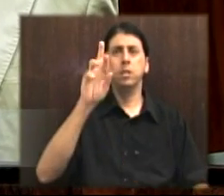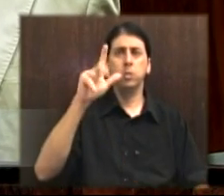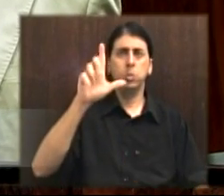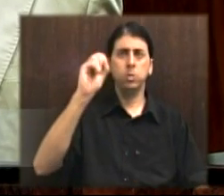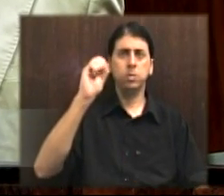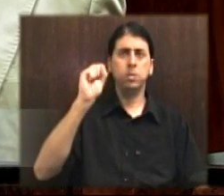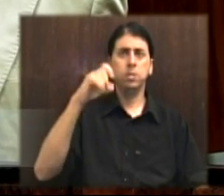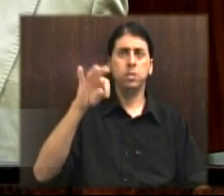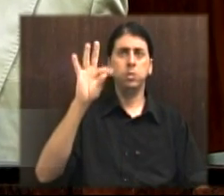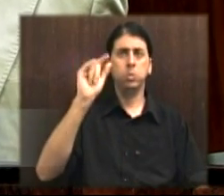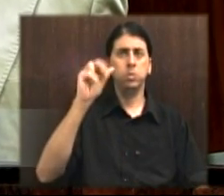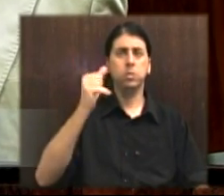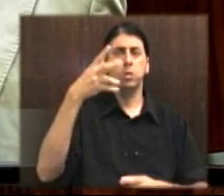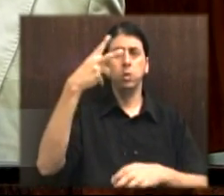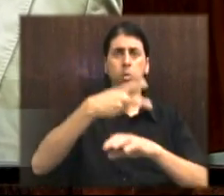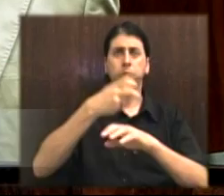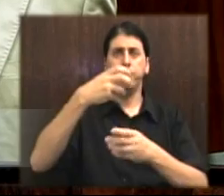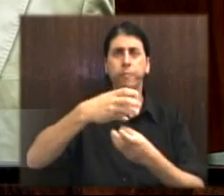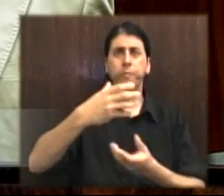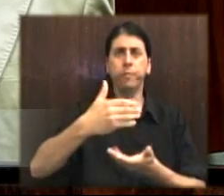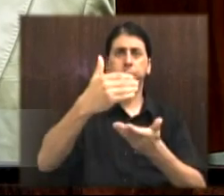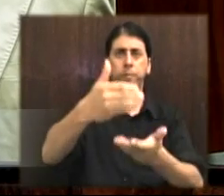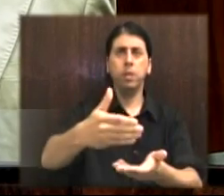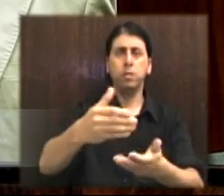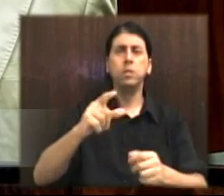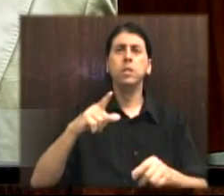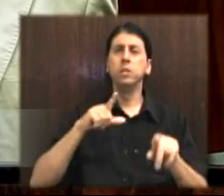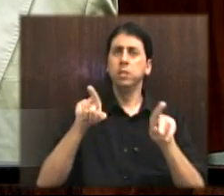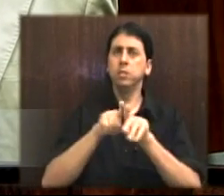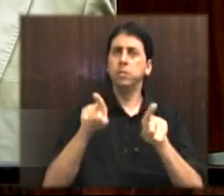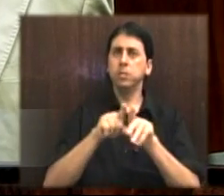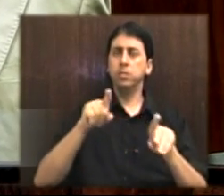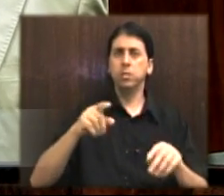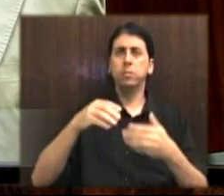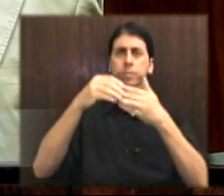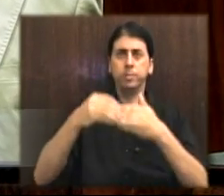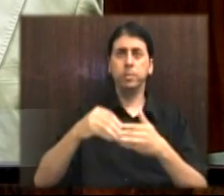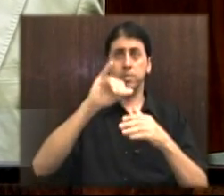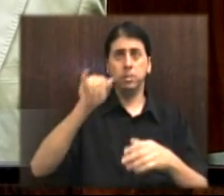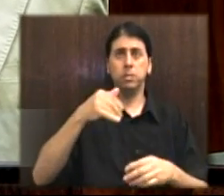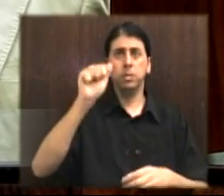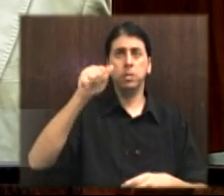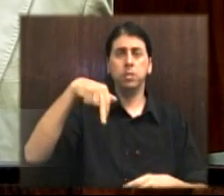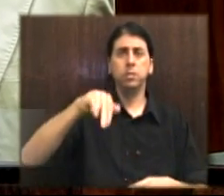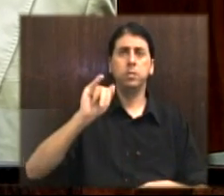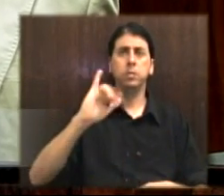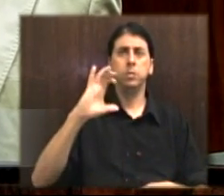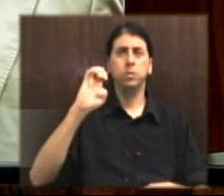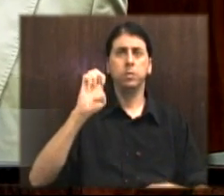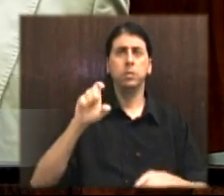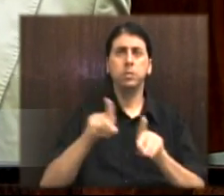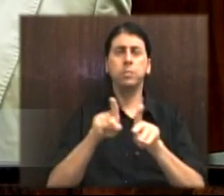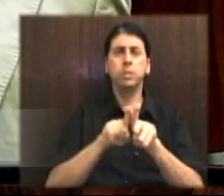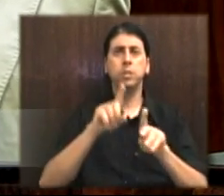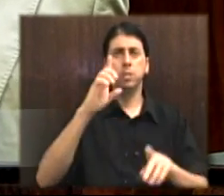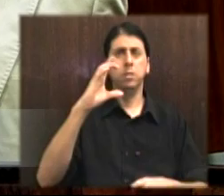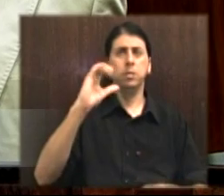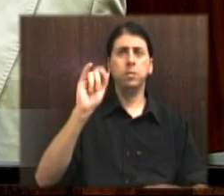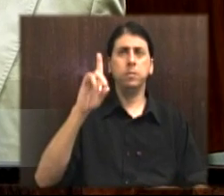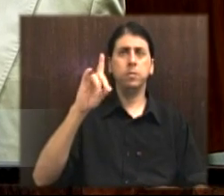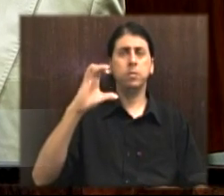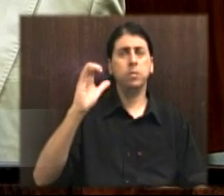doutora Maria da Graça Gomes Paiva, Jeanice Dias Ramos, Cid Clei Manci, Paulo